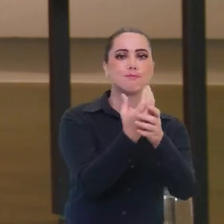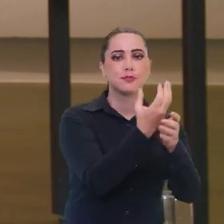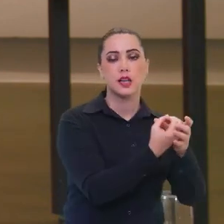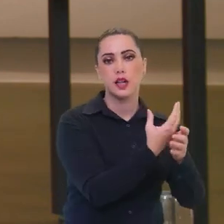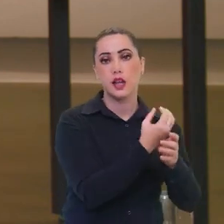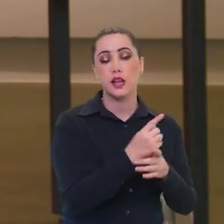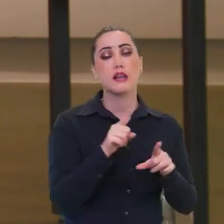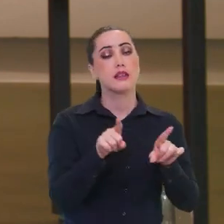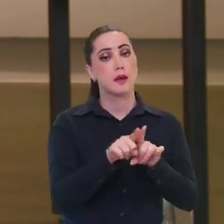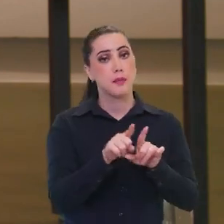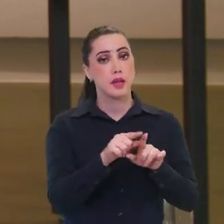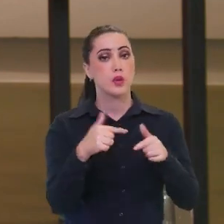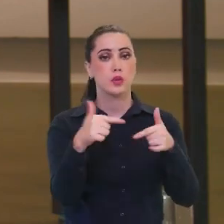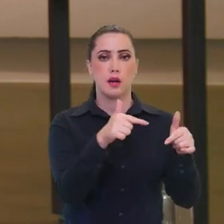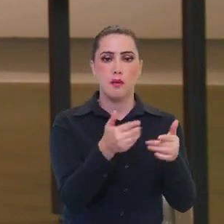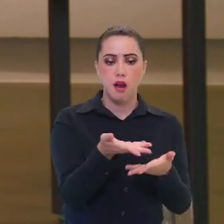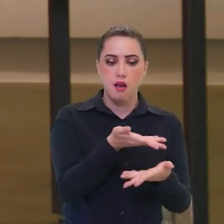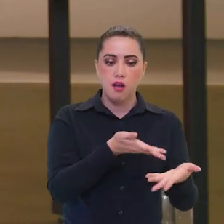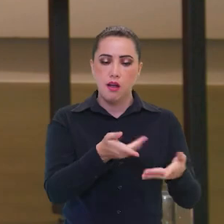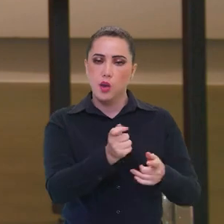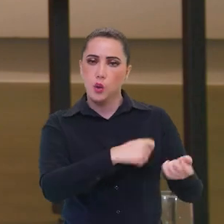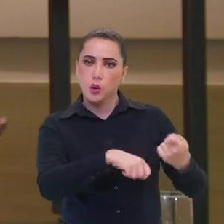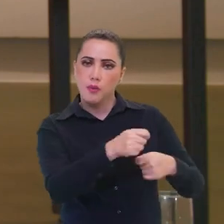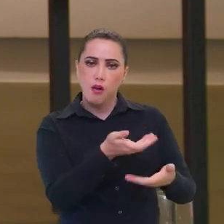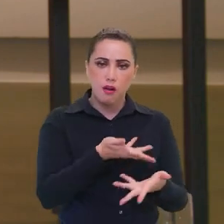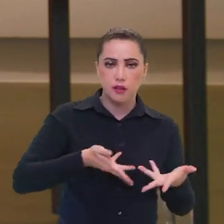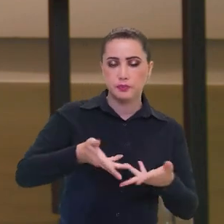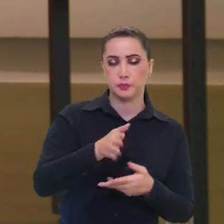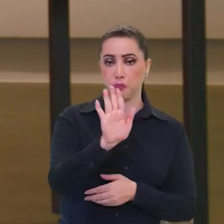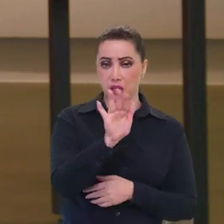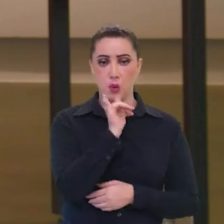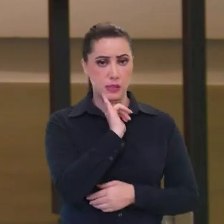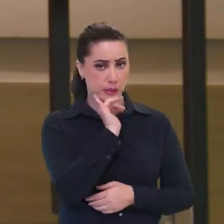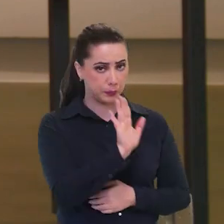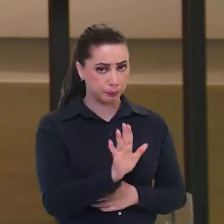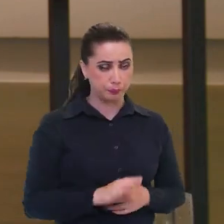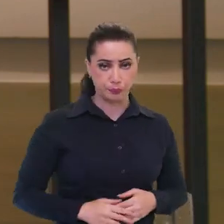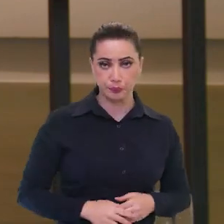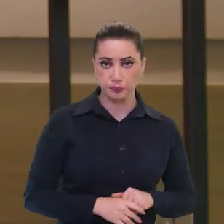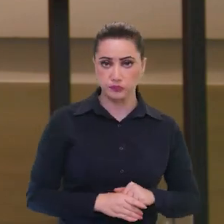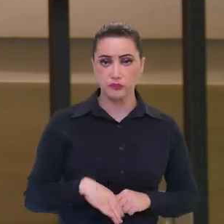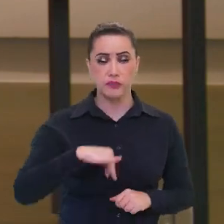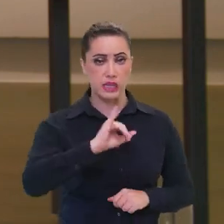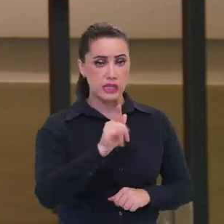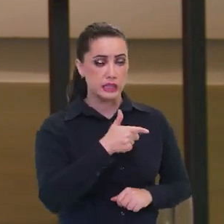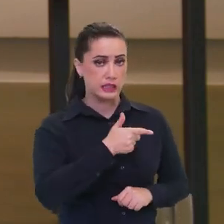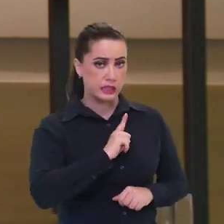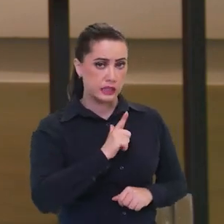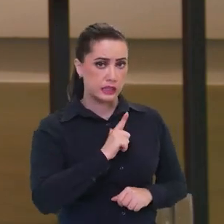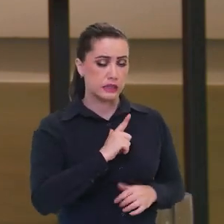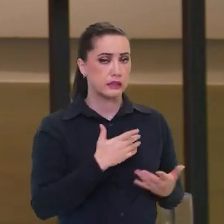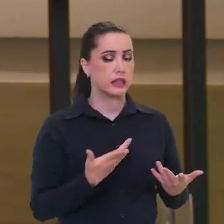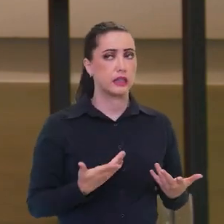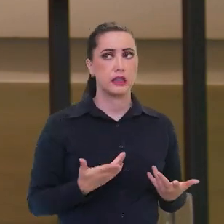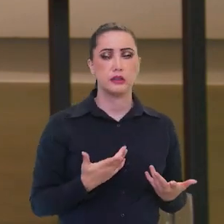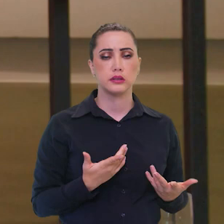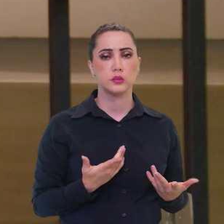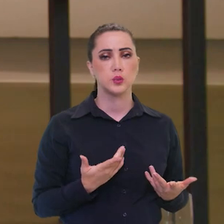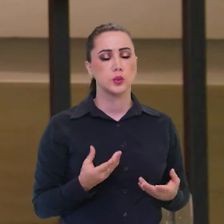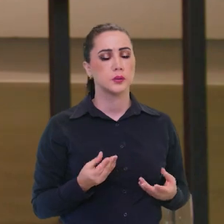de movimentação econômica que isso gera. Porque, assim, um exemplo, quando tem alguma situação,